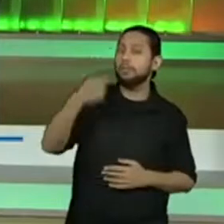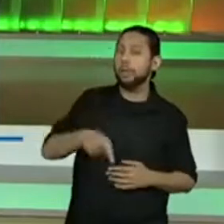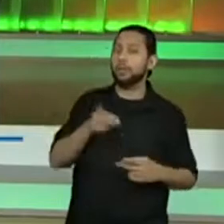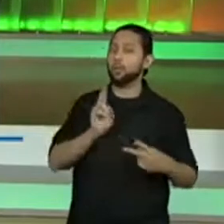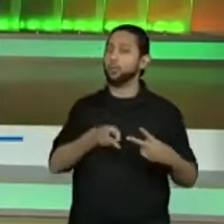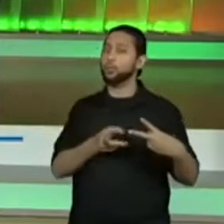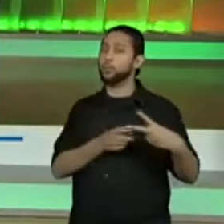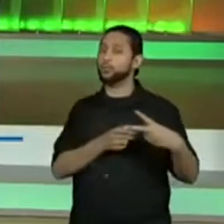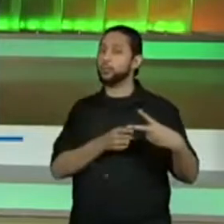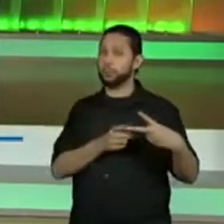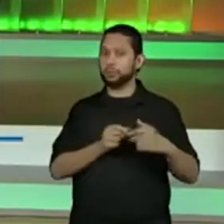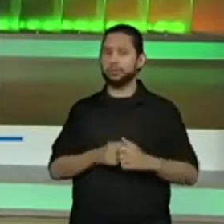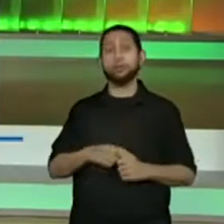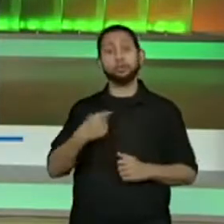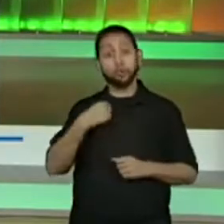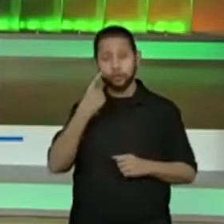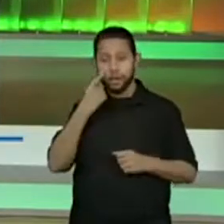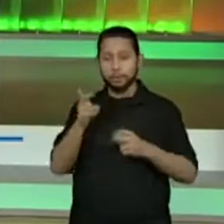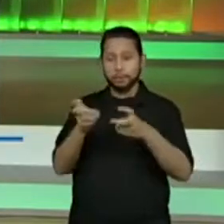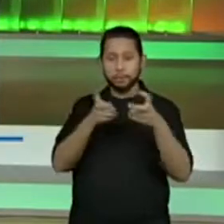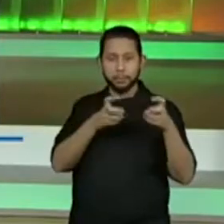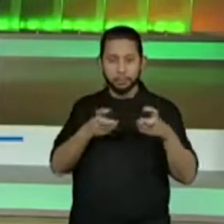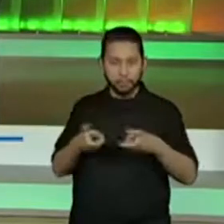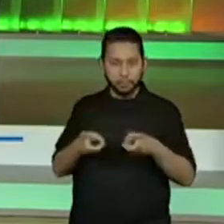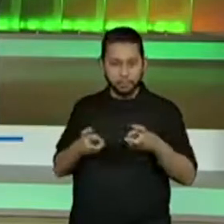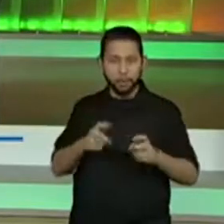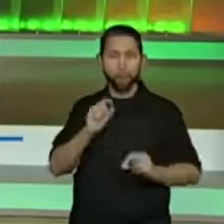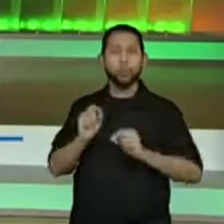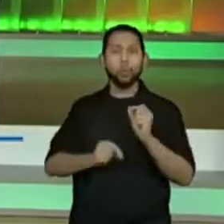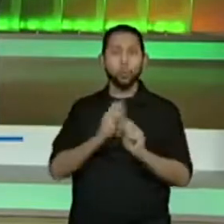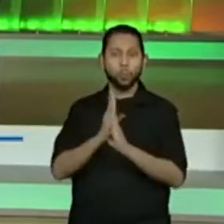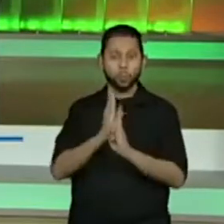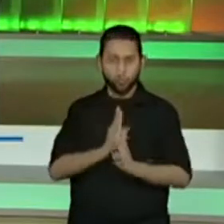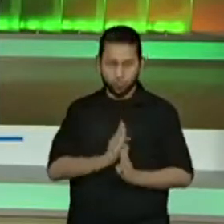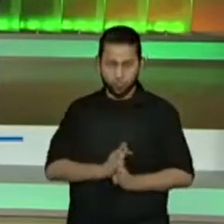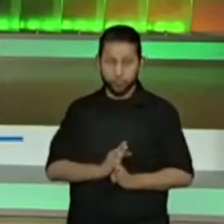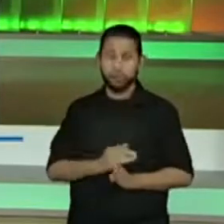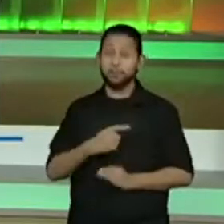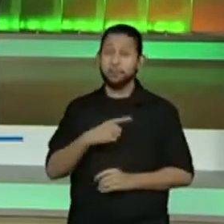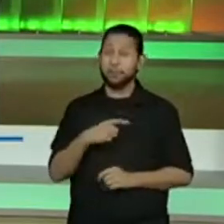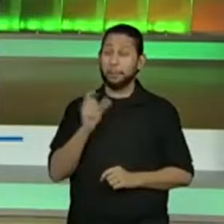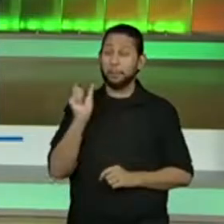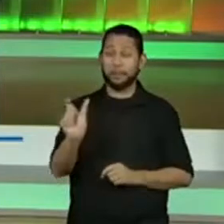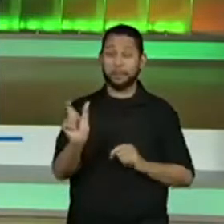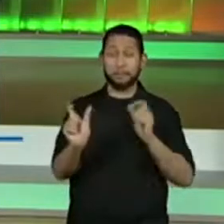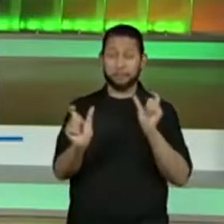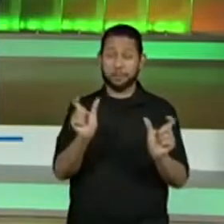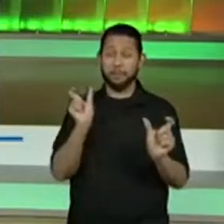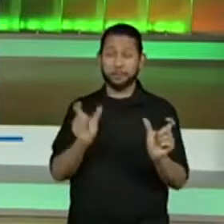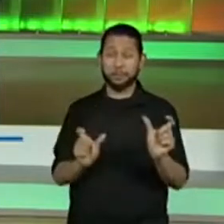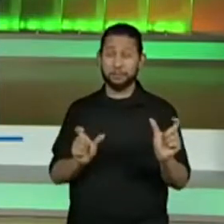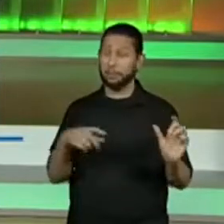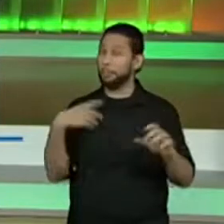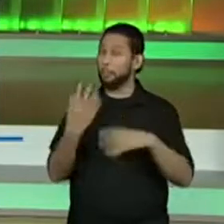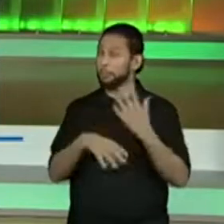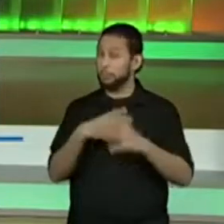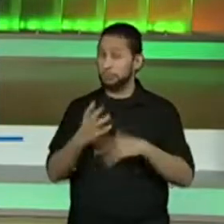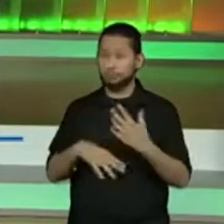Então, nós fizemos os apontamentos. Nós colocamos que tem muitas palavras bagunçadas.